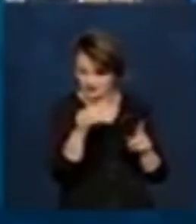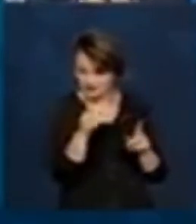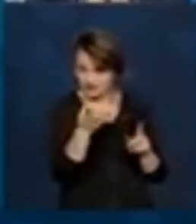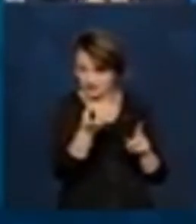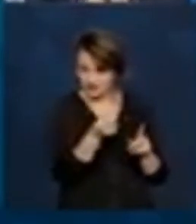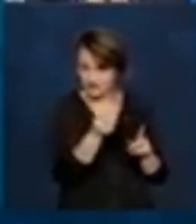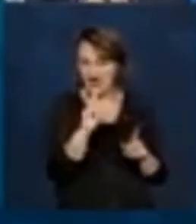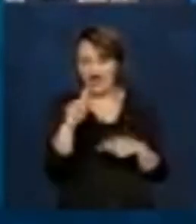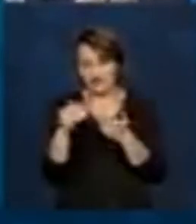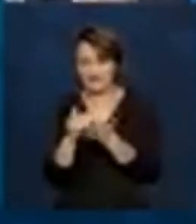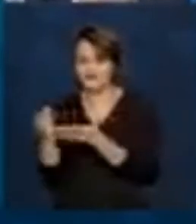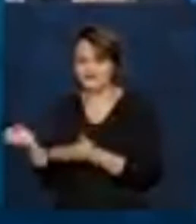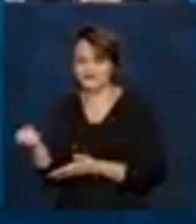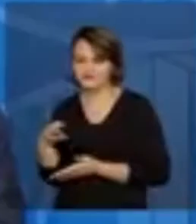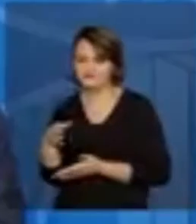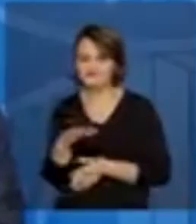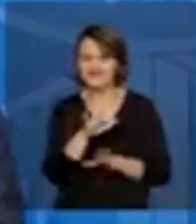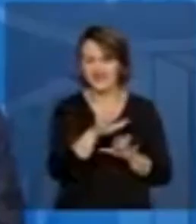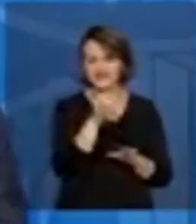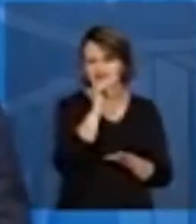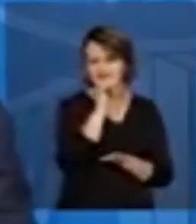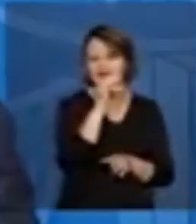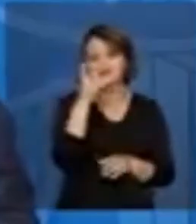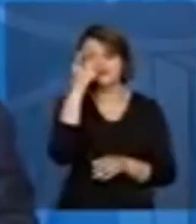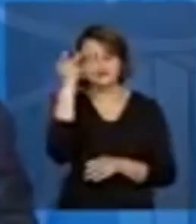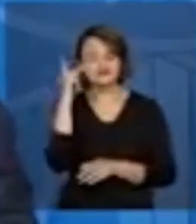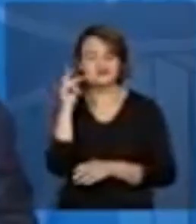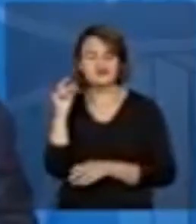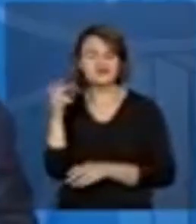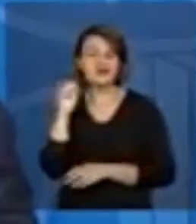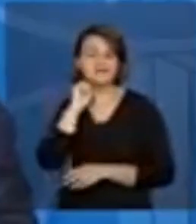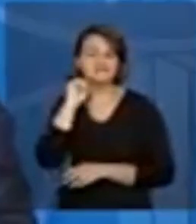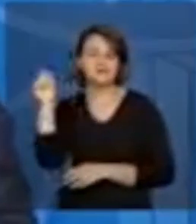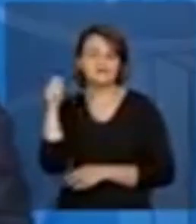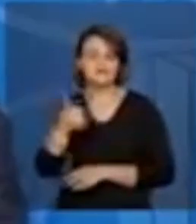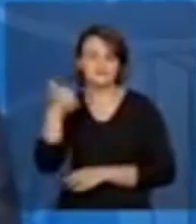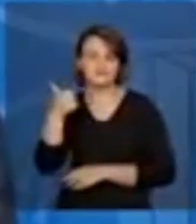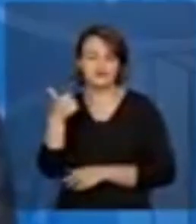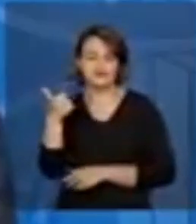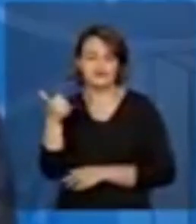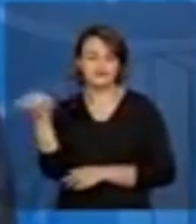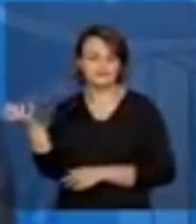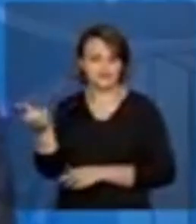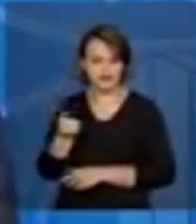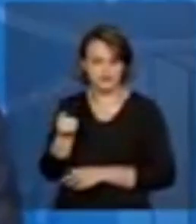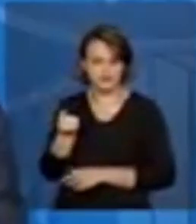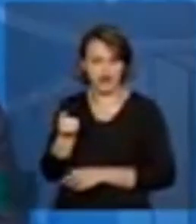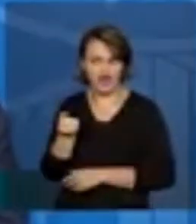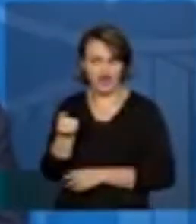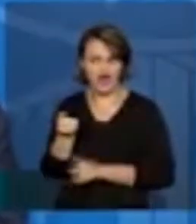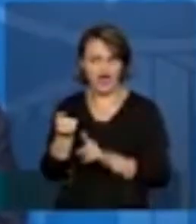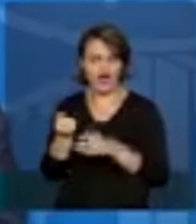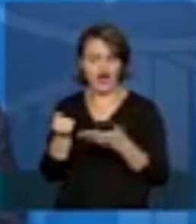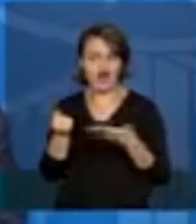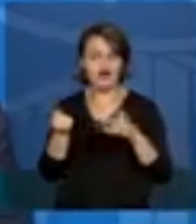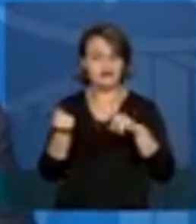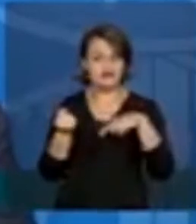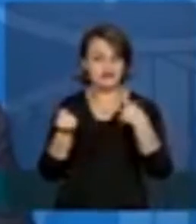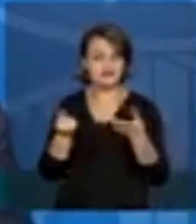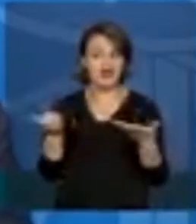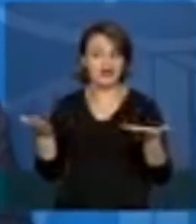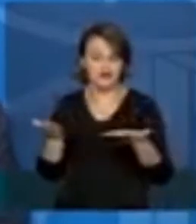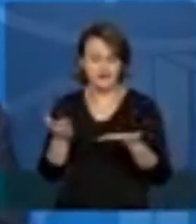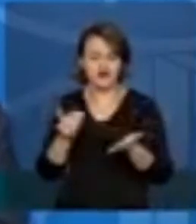por que quem recebeu a primeira parcela em abril começa a receber a primeira parcela do auxílio